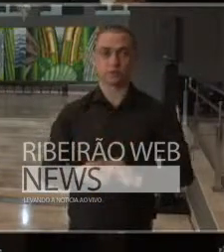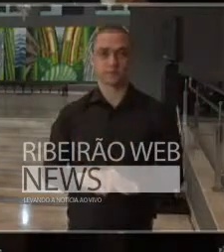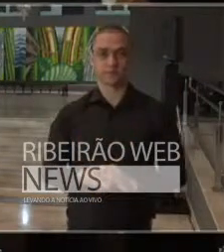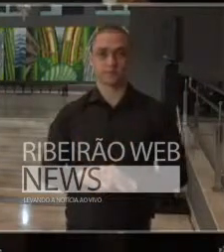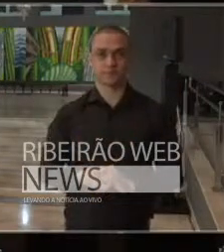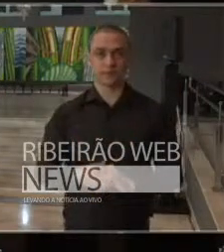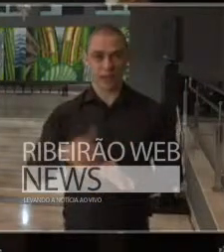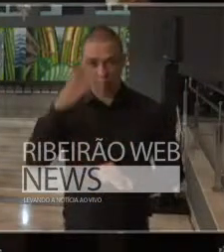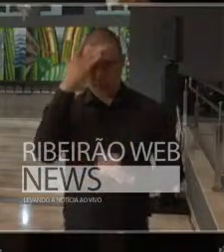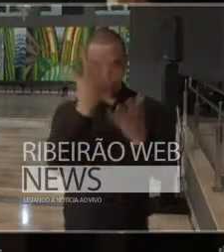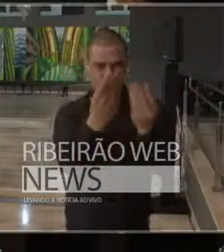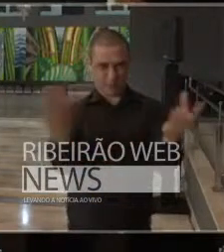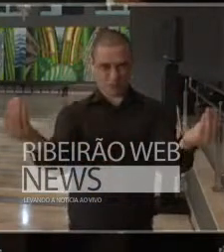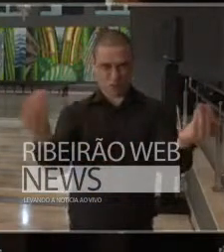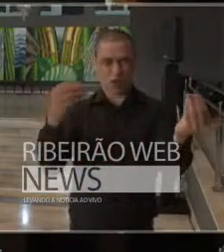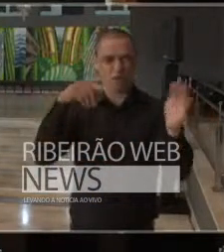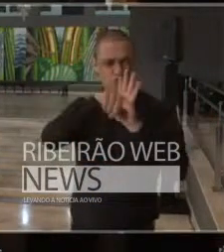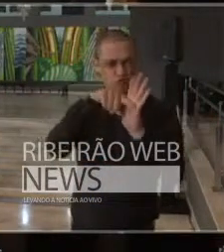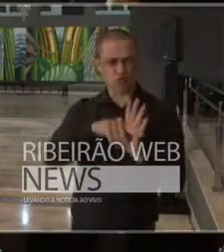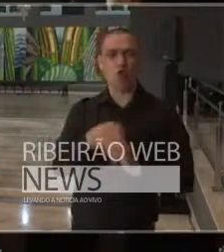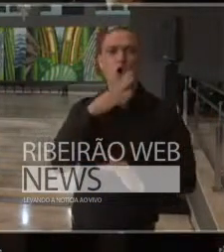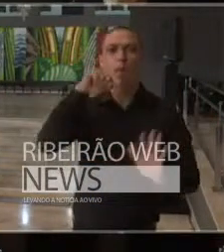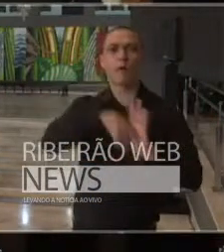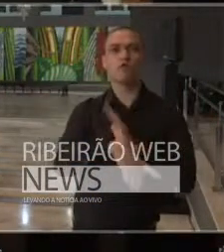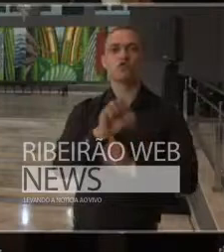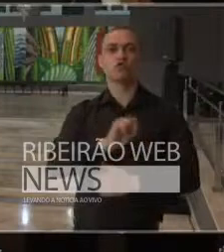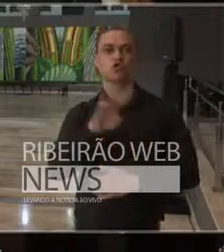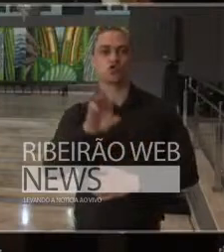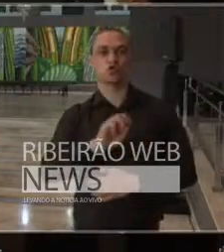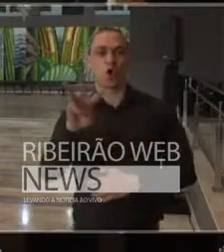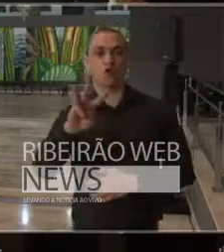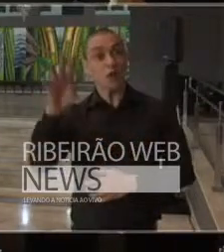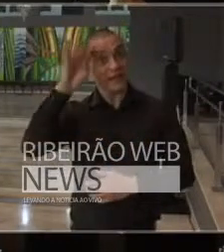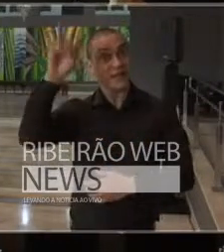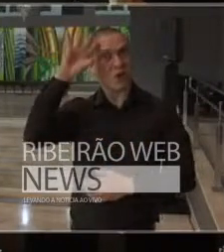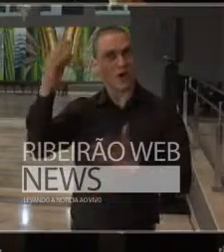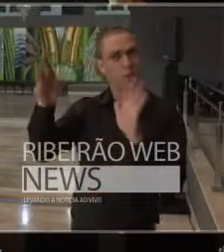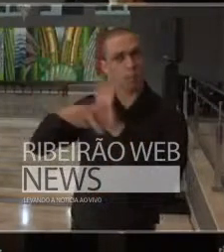muitos especialistas em software, em teoria de controle.